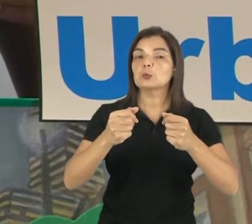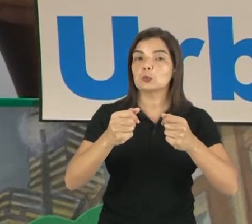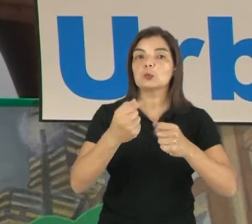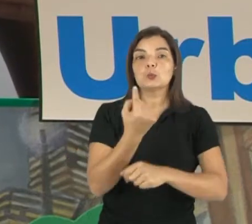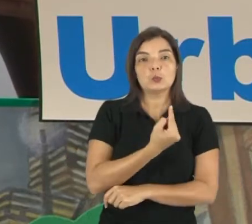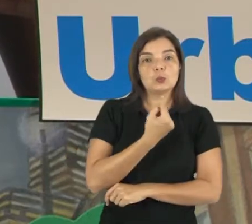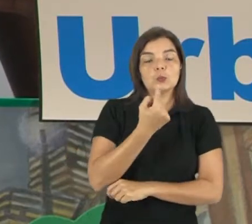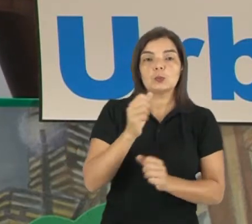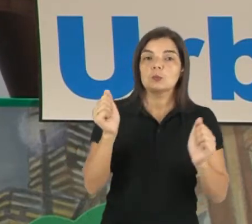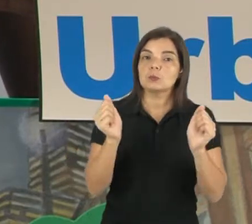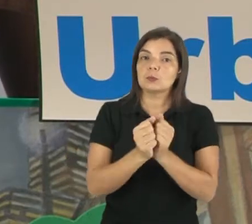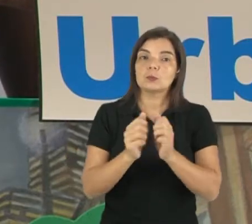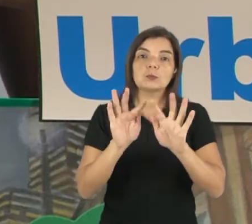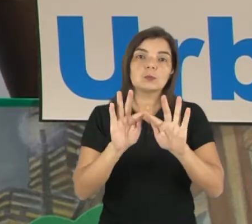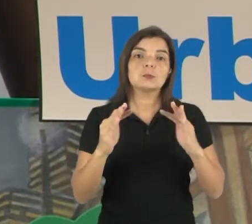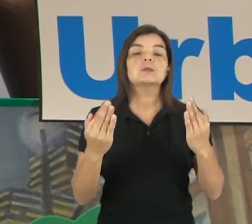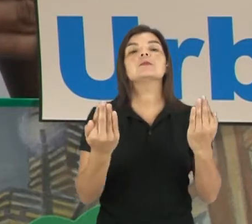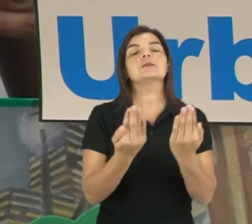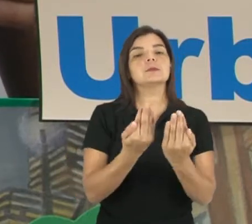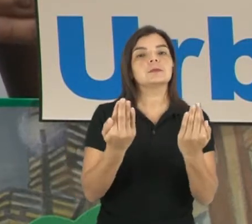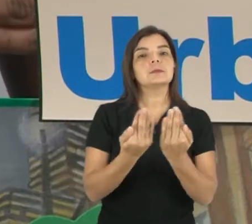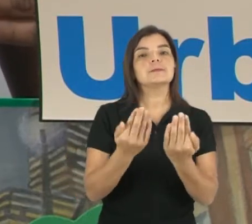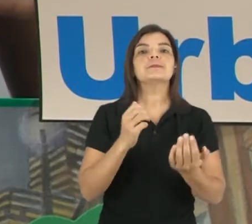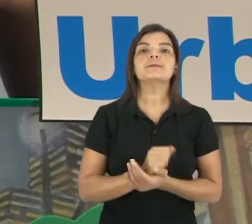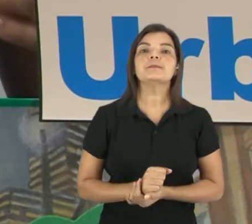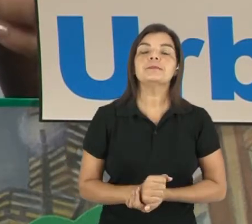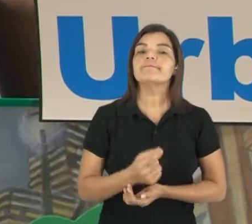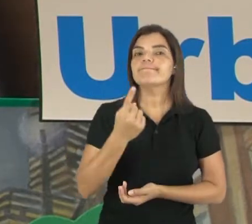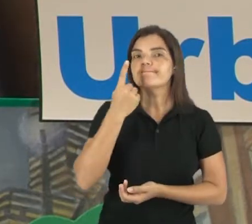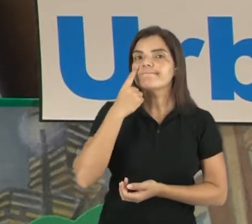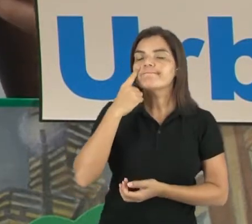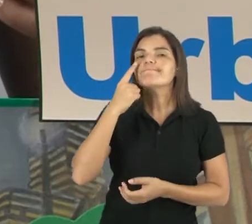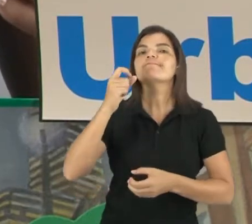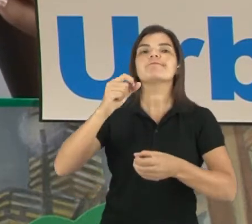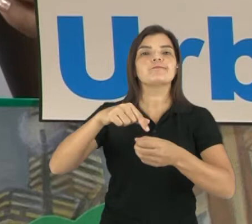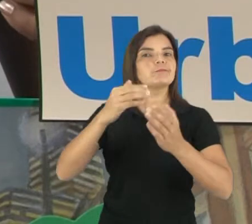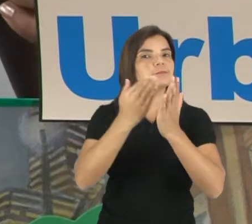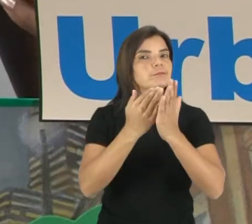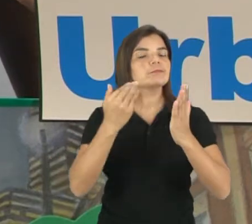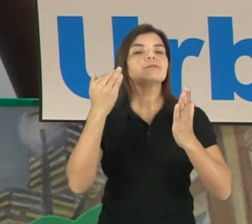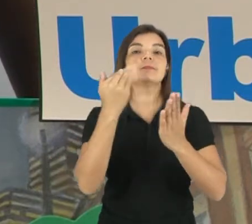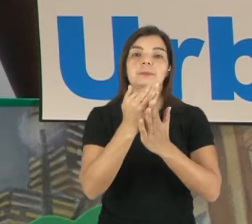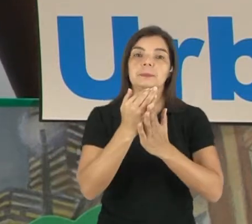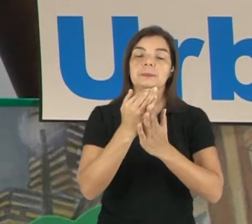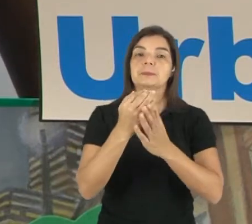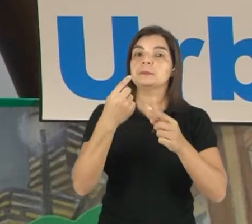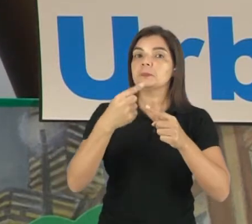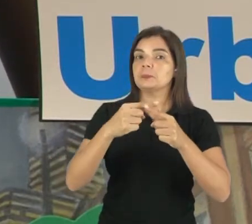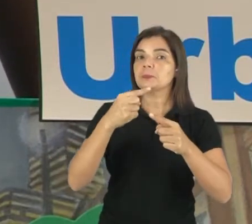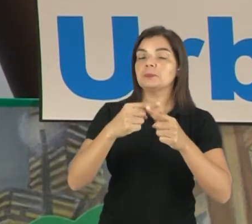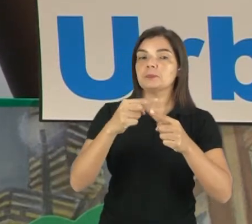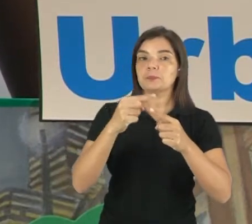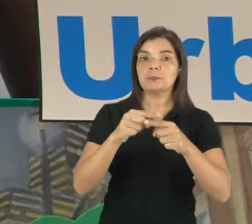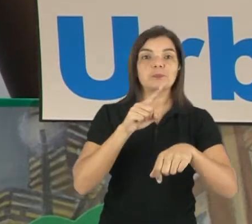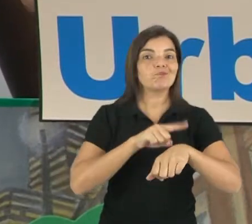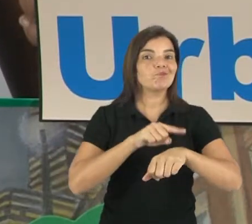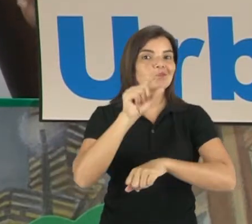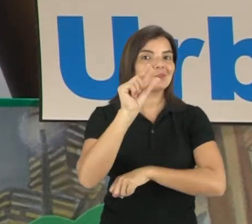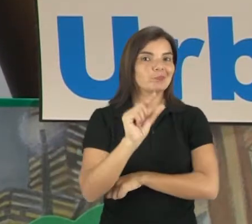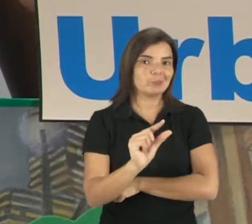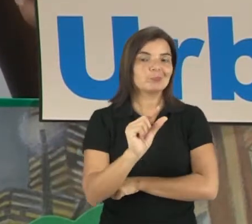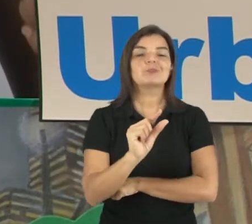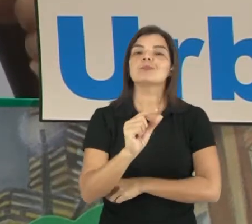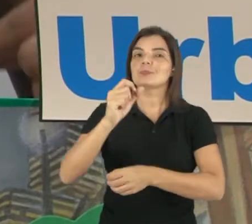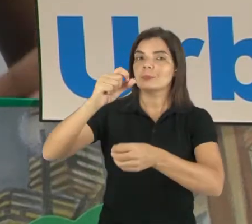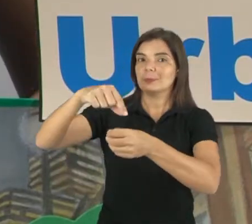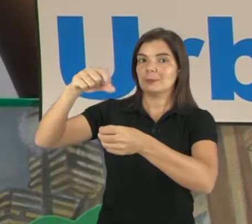junto com a sua família. Então, aqui, dá para produzir mais, porque ele leva menos tempo, né,